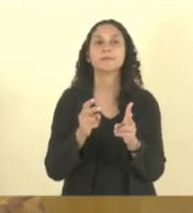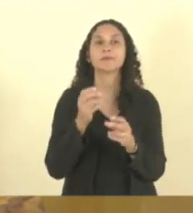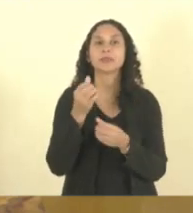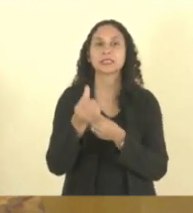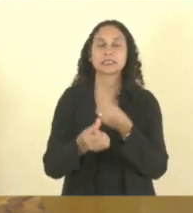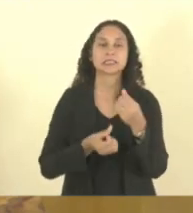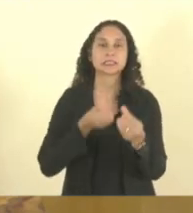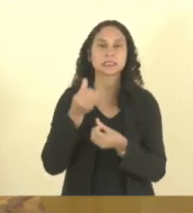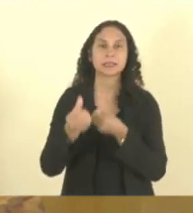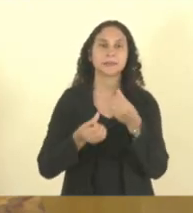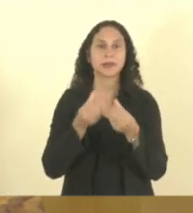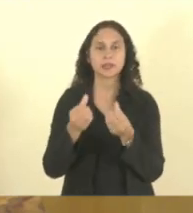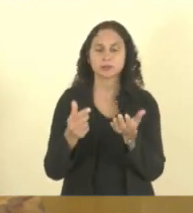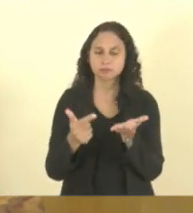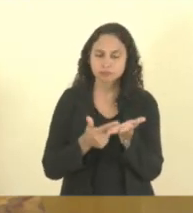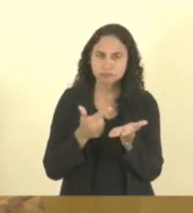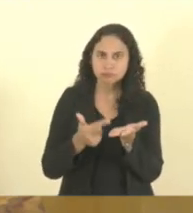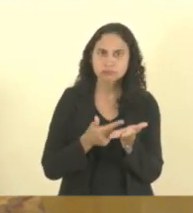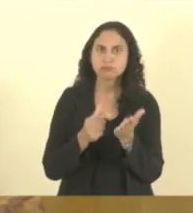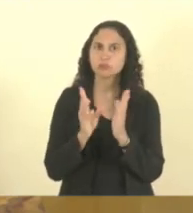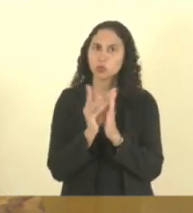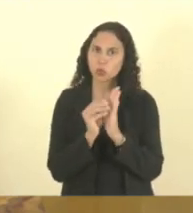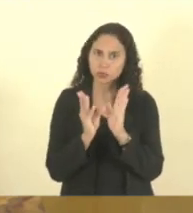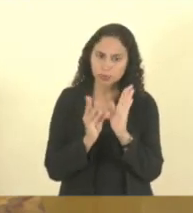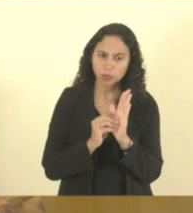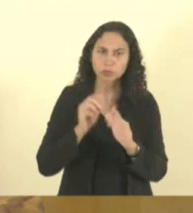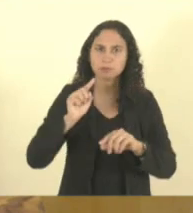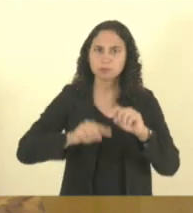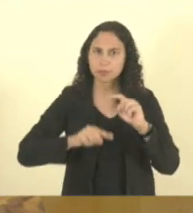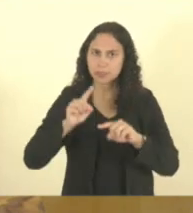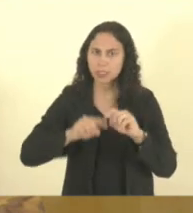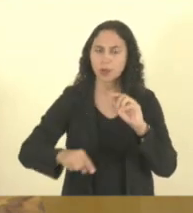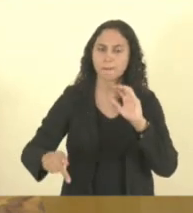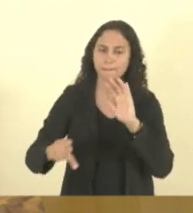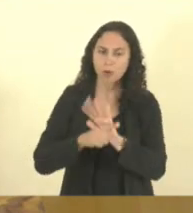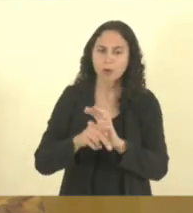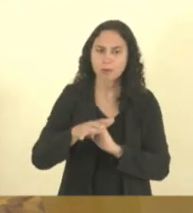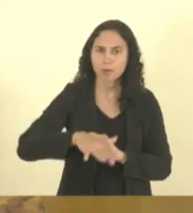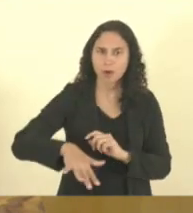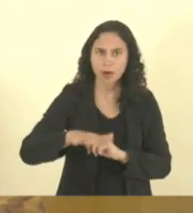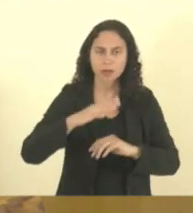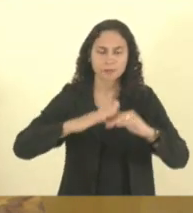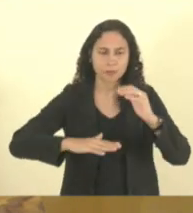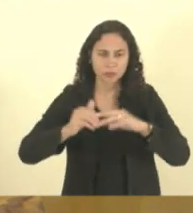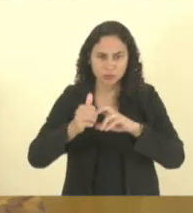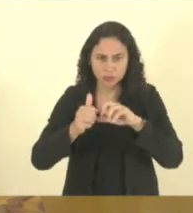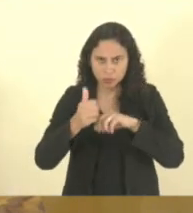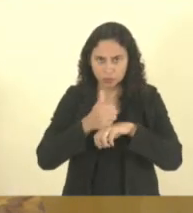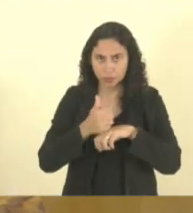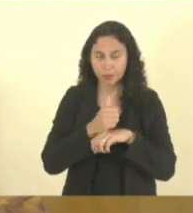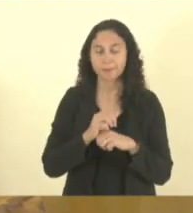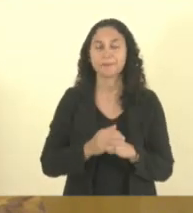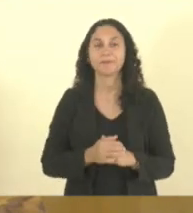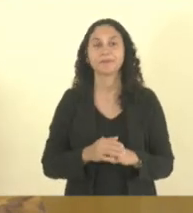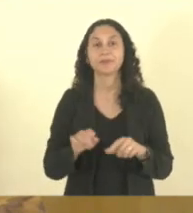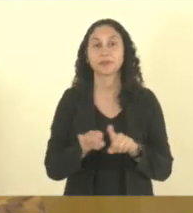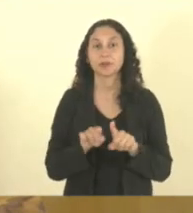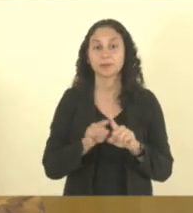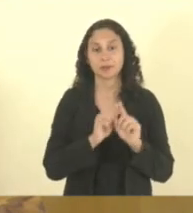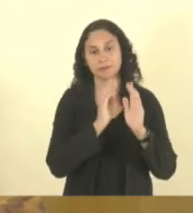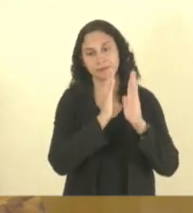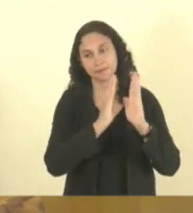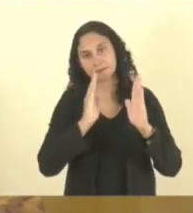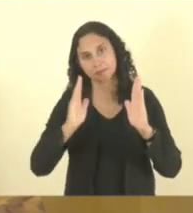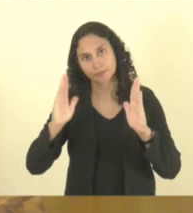estudos genealógicos e transcrição de documentos históricos capixabas. A Biblioteca Pública do Estado do Espírito